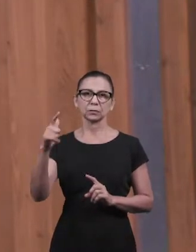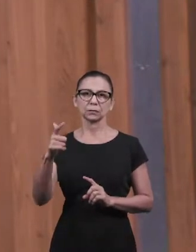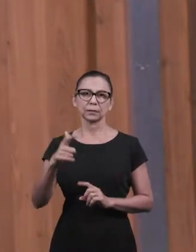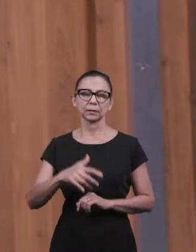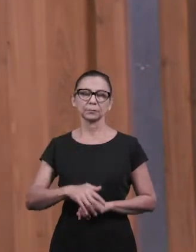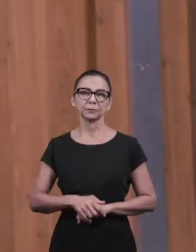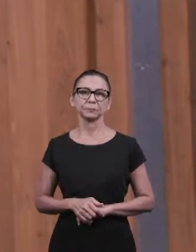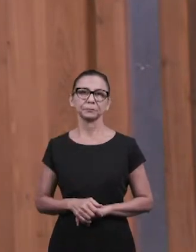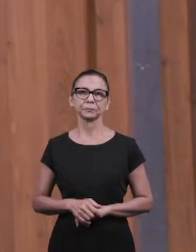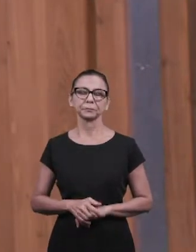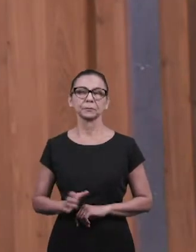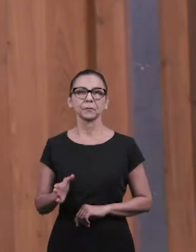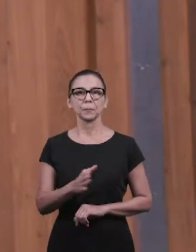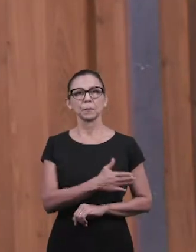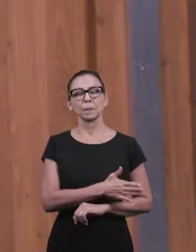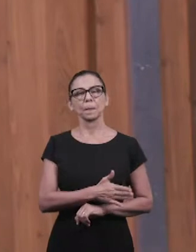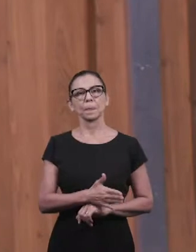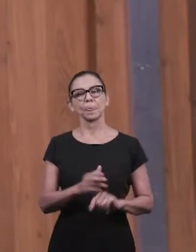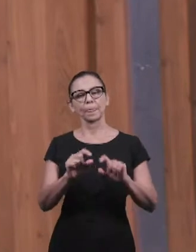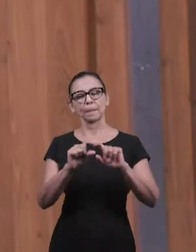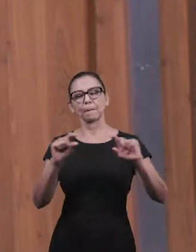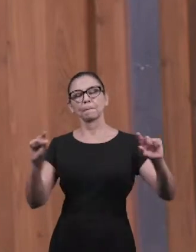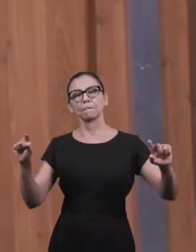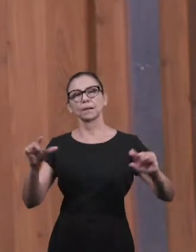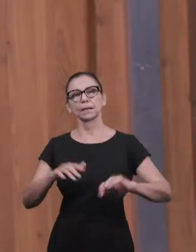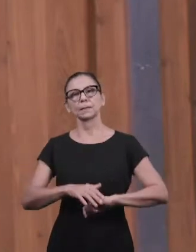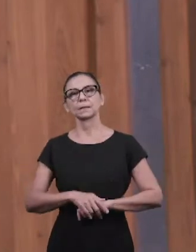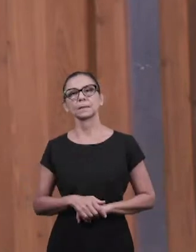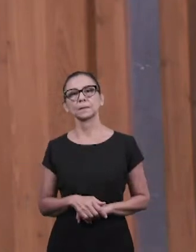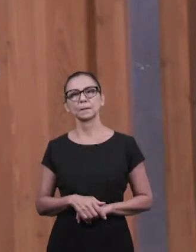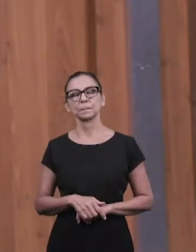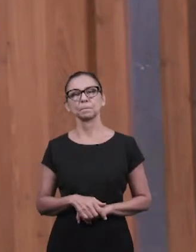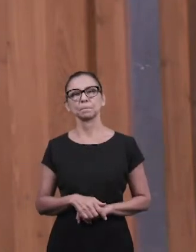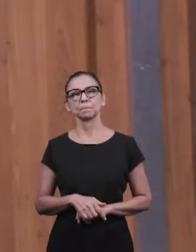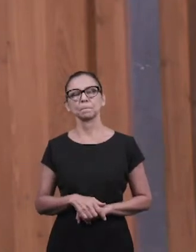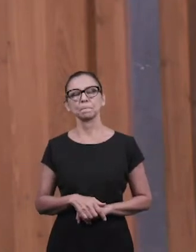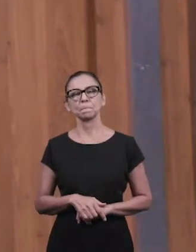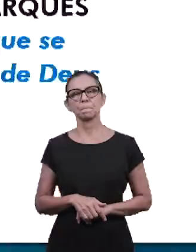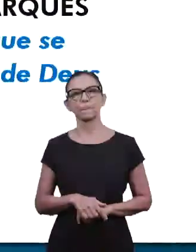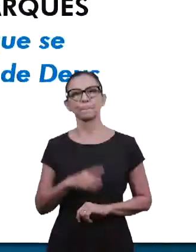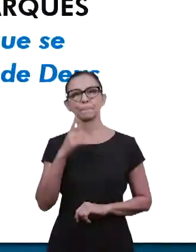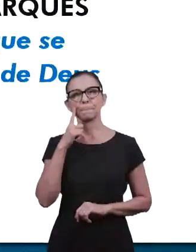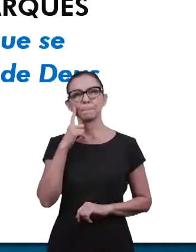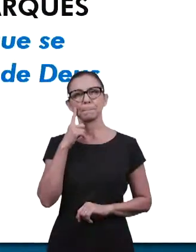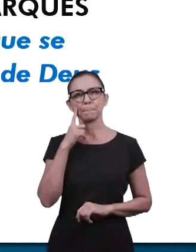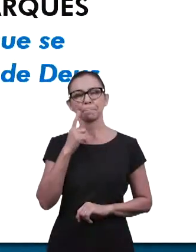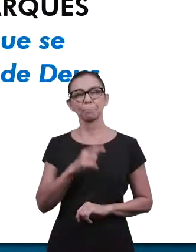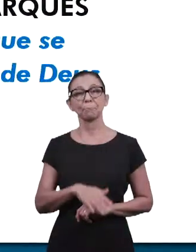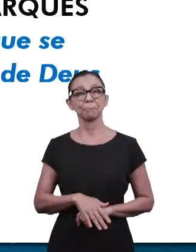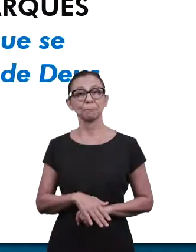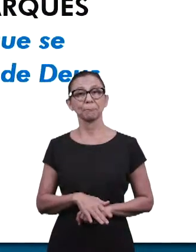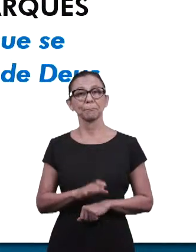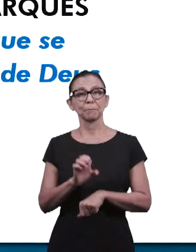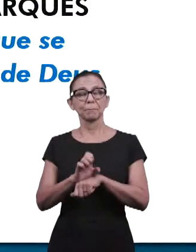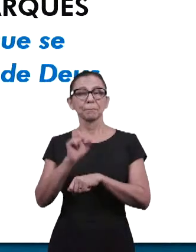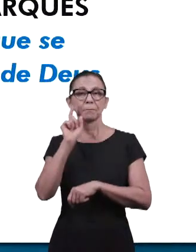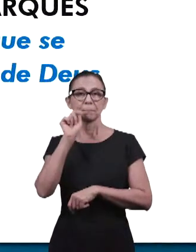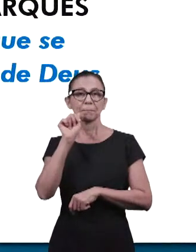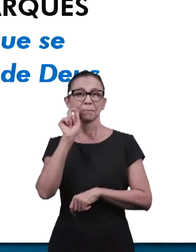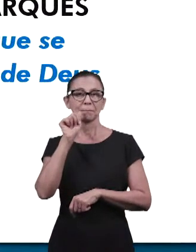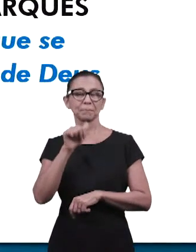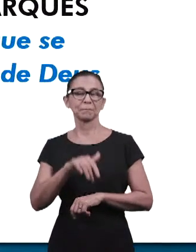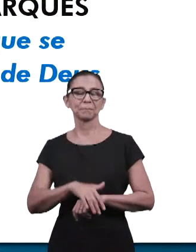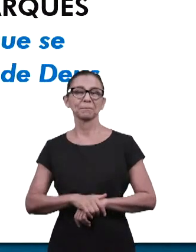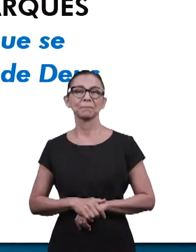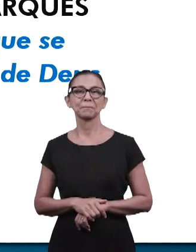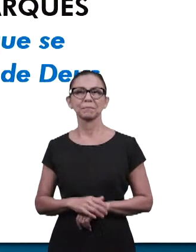Vamos finalizar agora com a frase, né? A frase da pergunta cinco, letra B, ela veio do estado de Alagoas, o nosso irmão